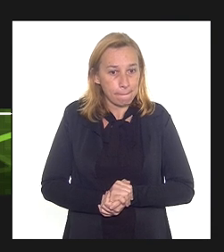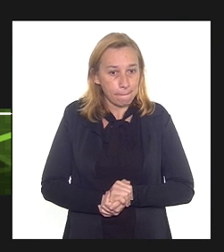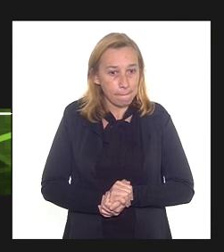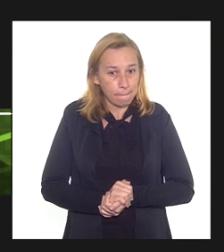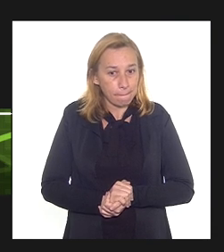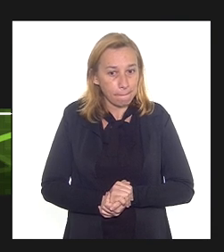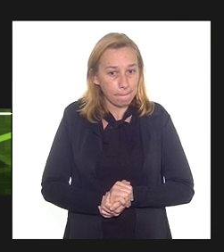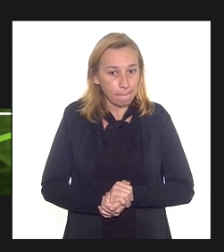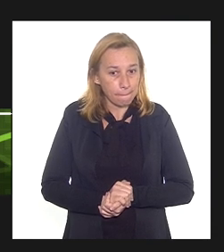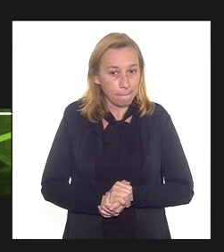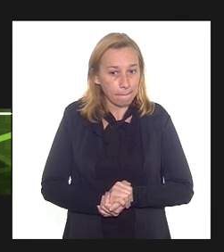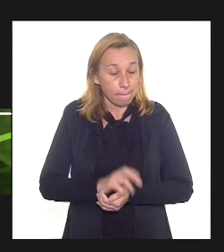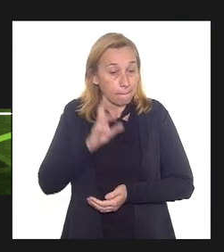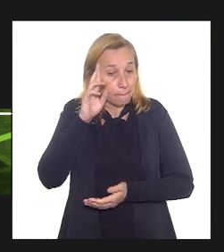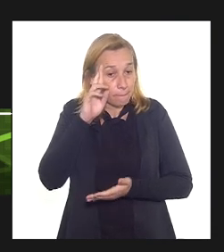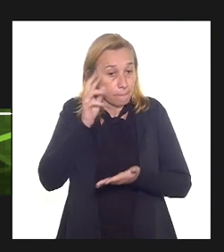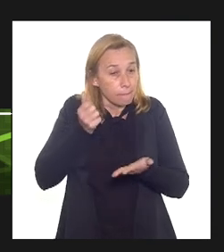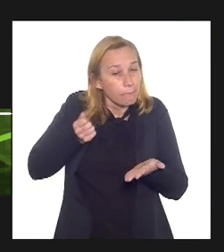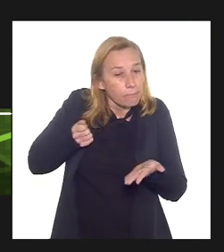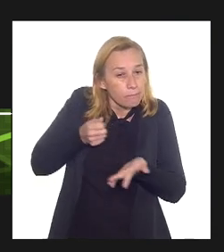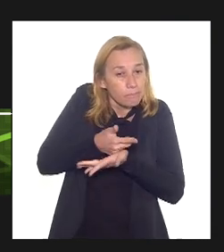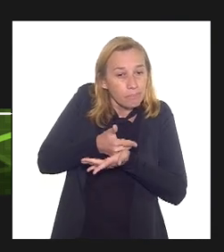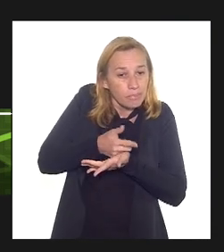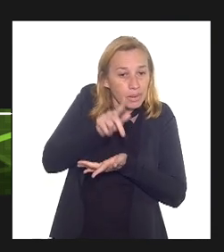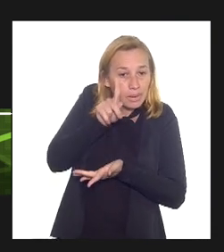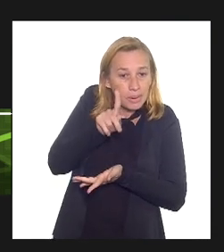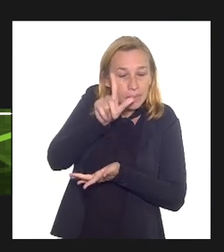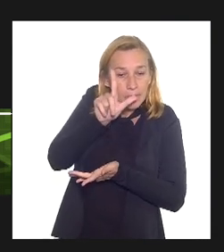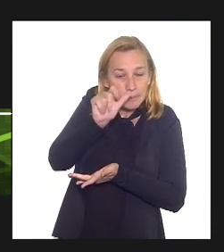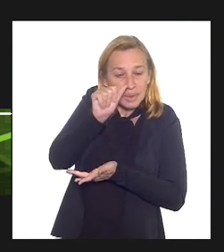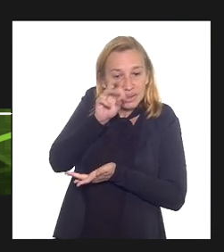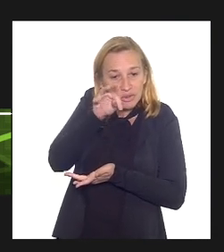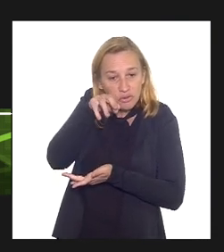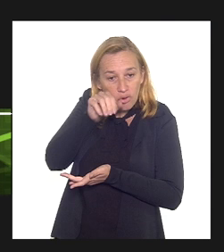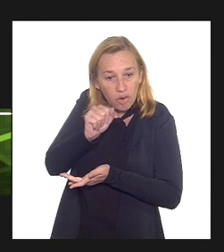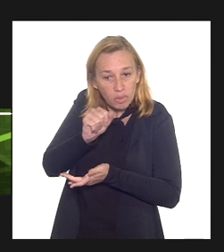comprado essa plataforma em Singapura